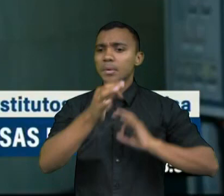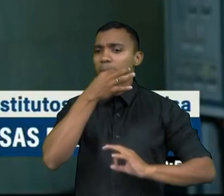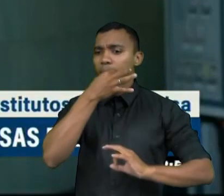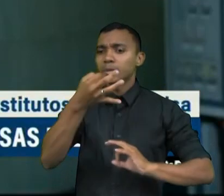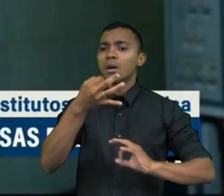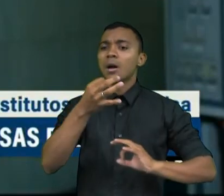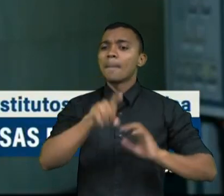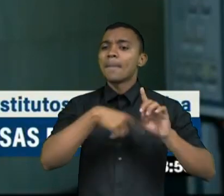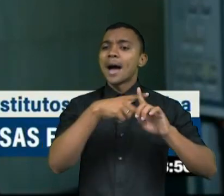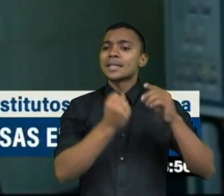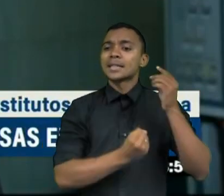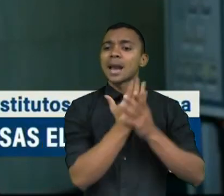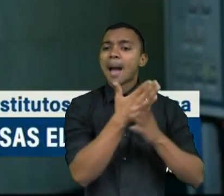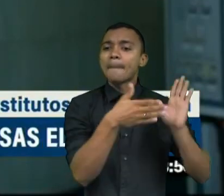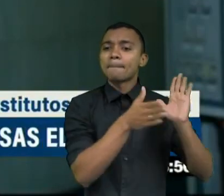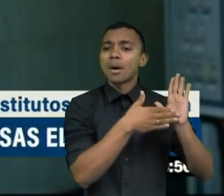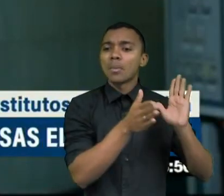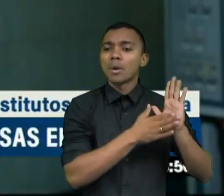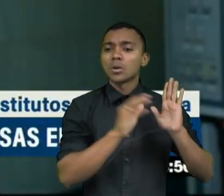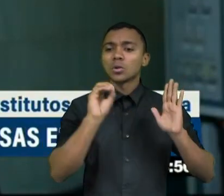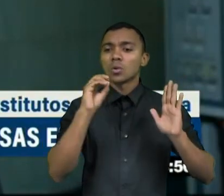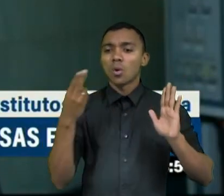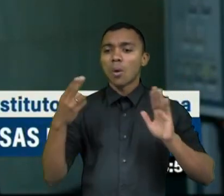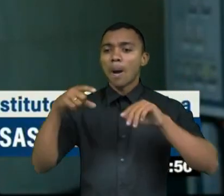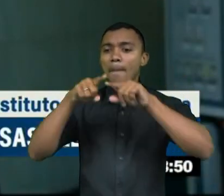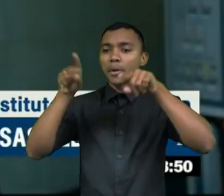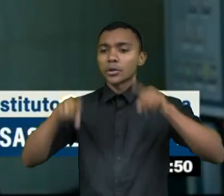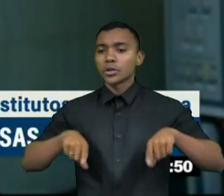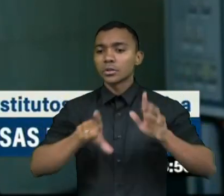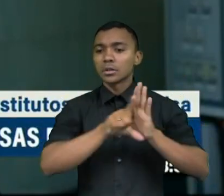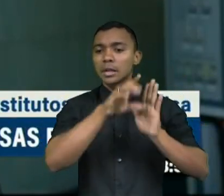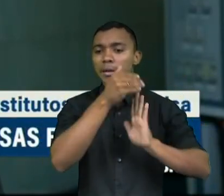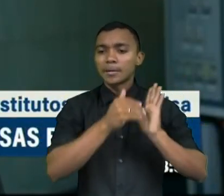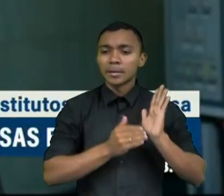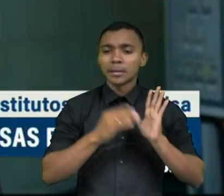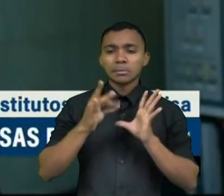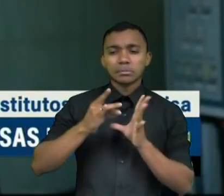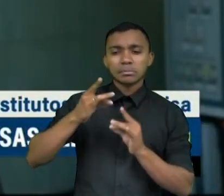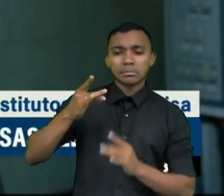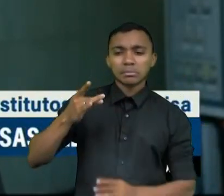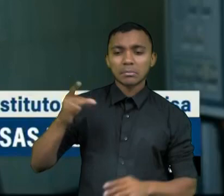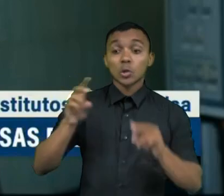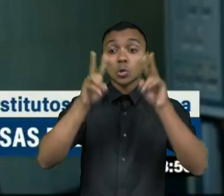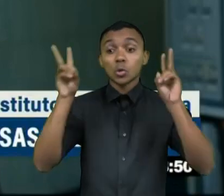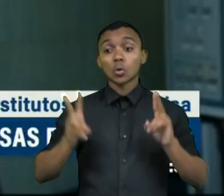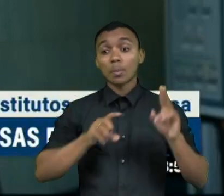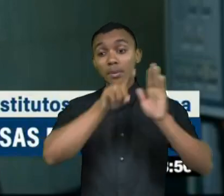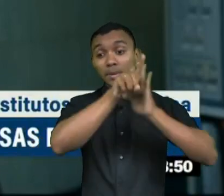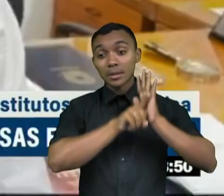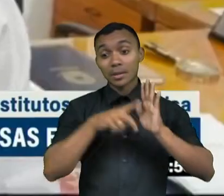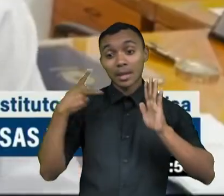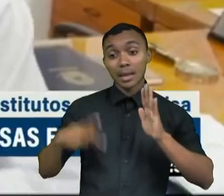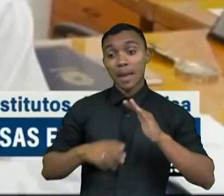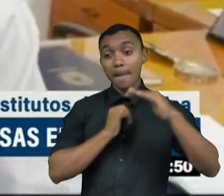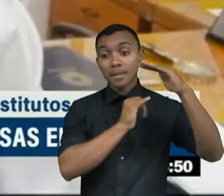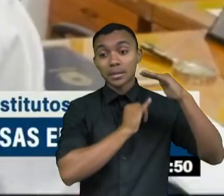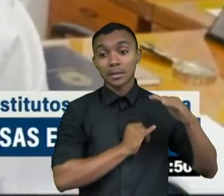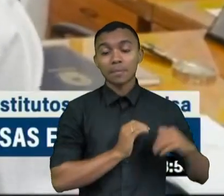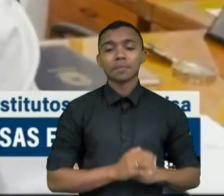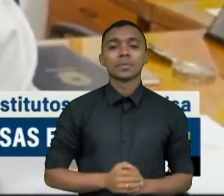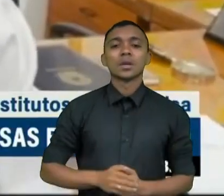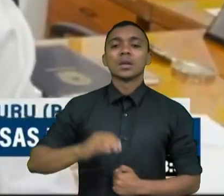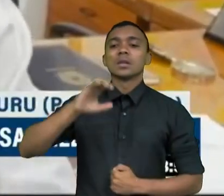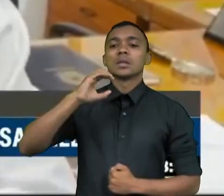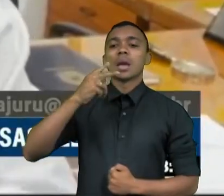proposta unificada, um projeto de lei, talvez, maior, mais denso, sobre pesquisas e sobre institutos de pesquisa. CPI